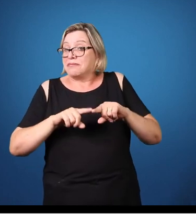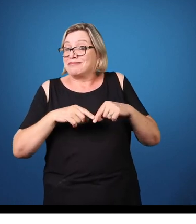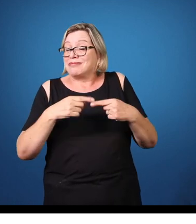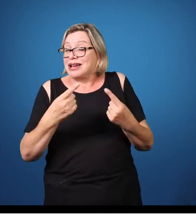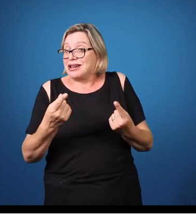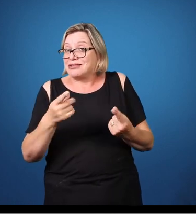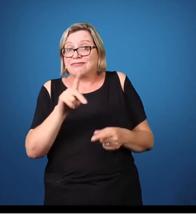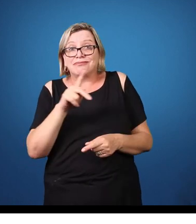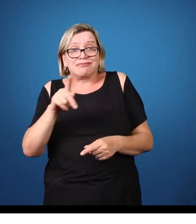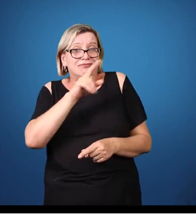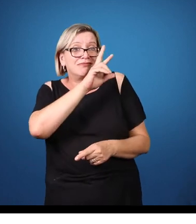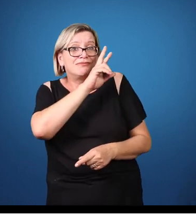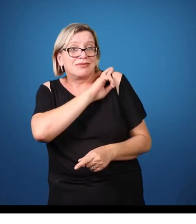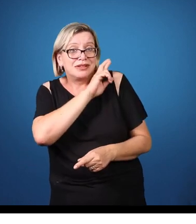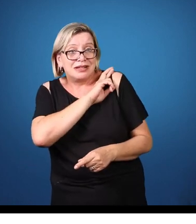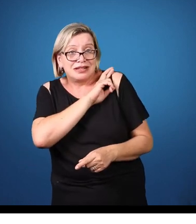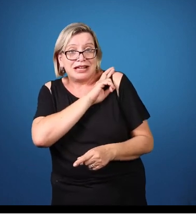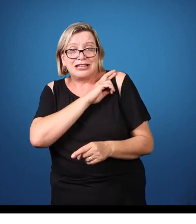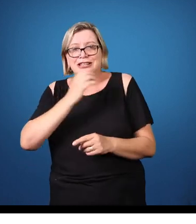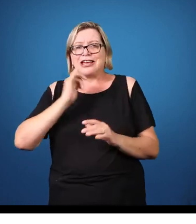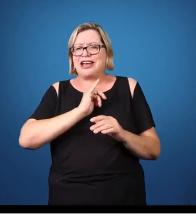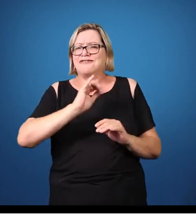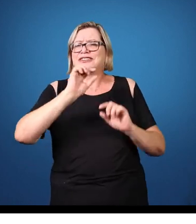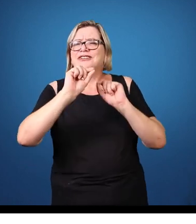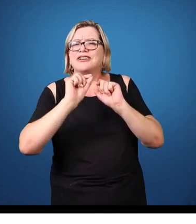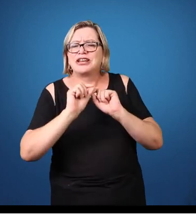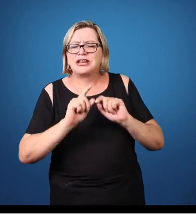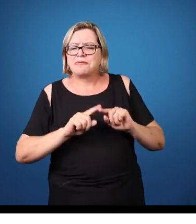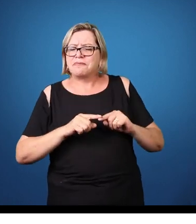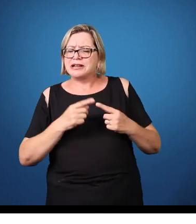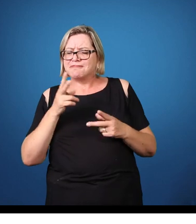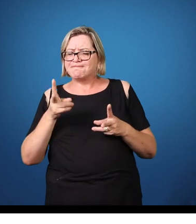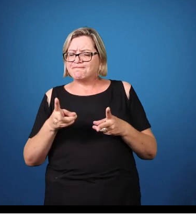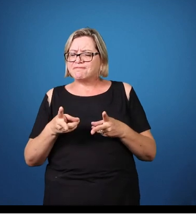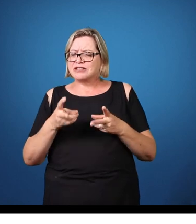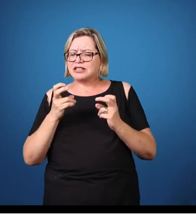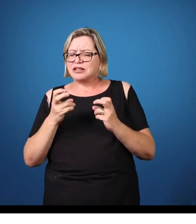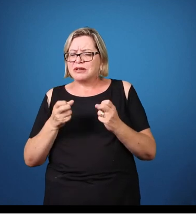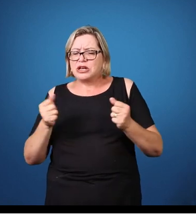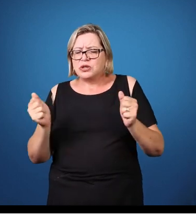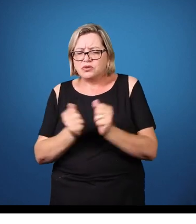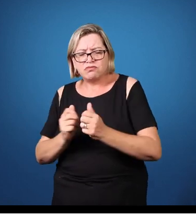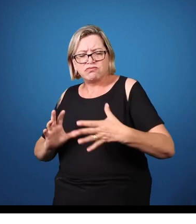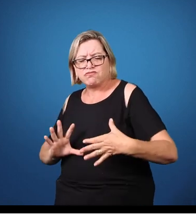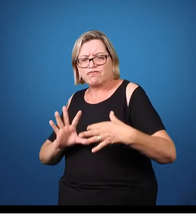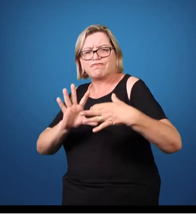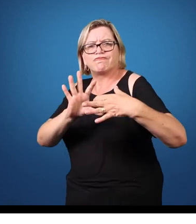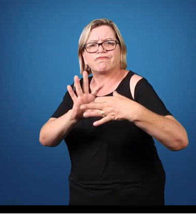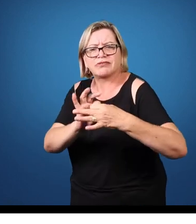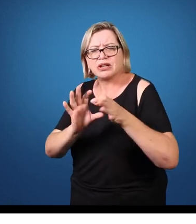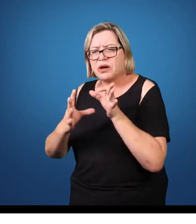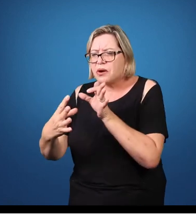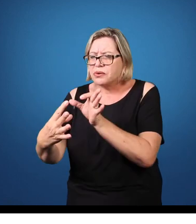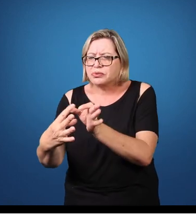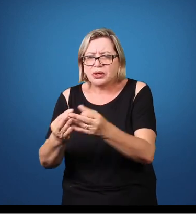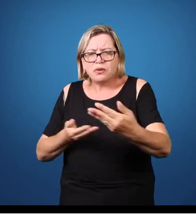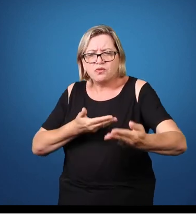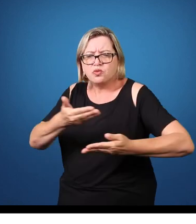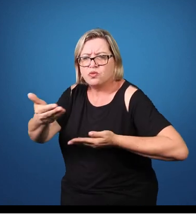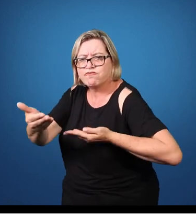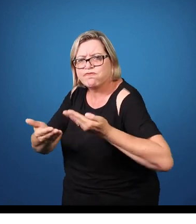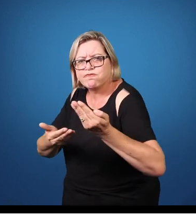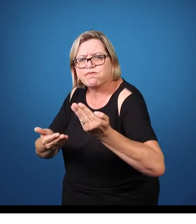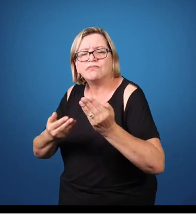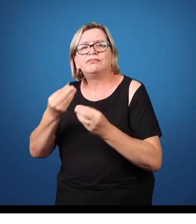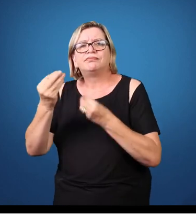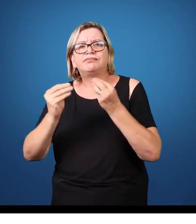conseguir arrumar parceiros, aumentar aí a rede de relações para dar um encaminhamento, um tratamento